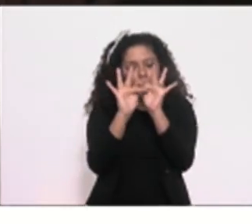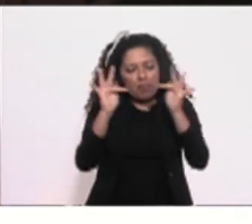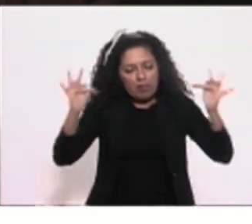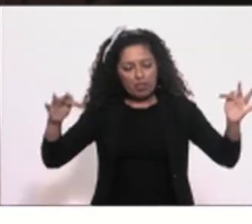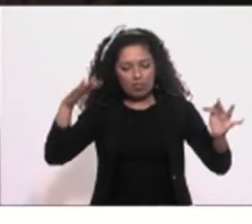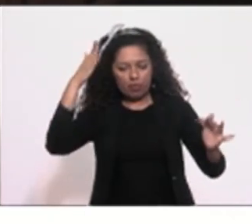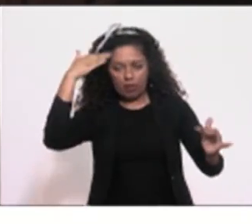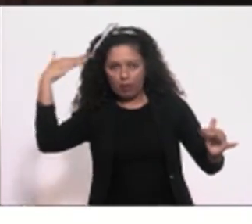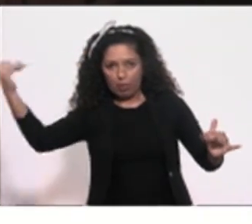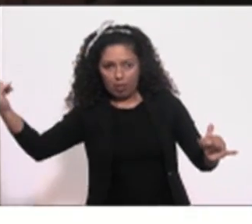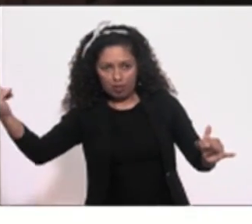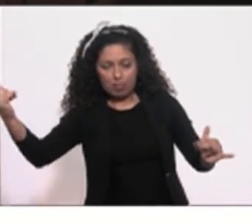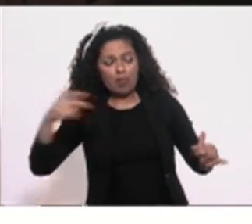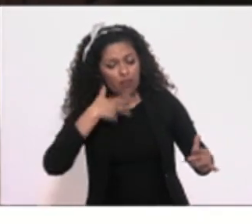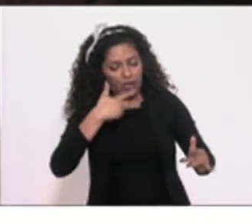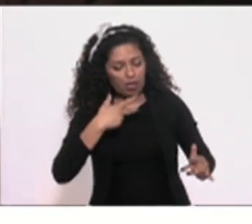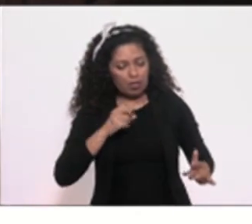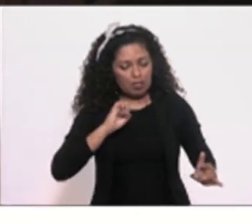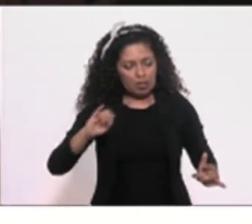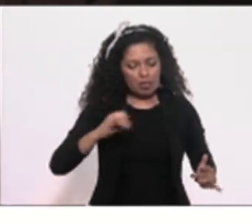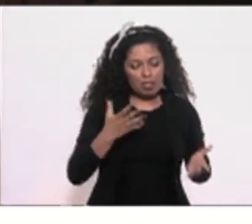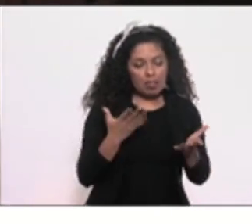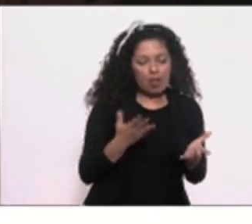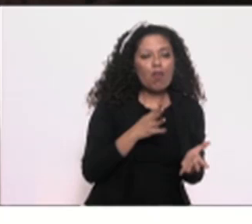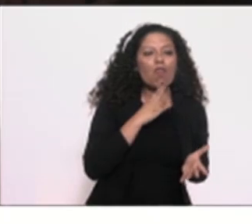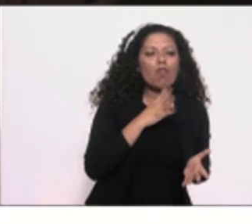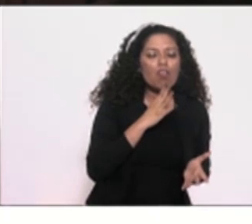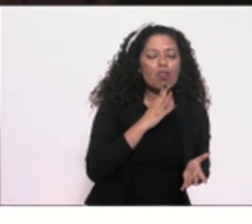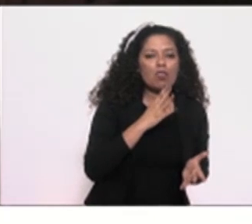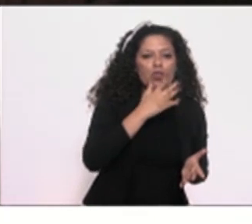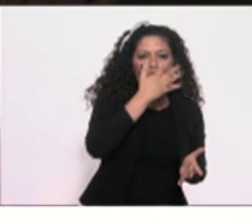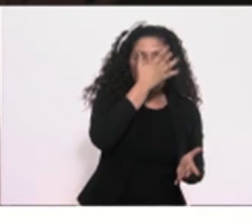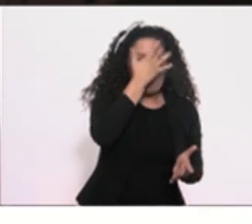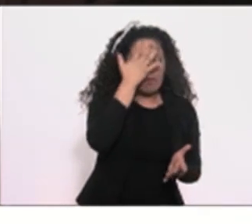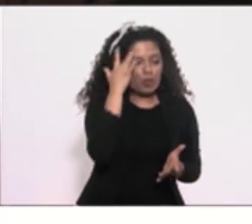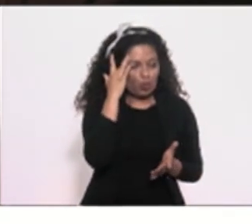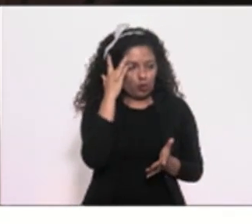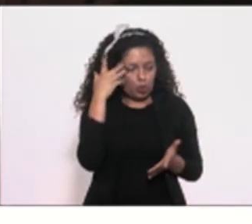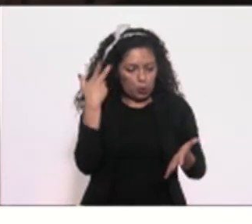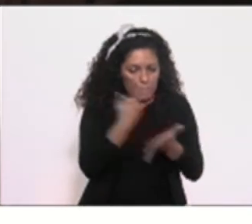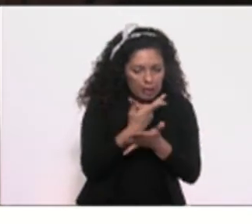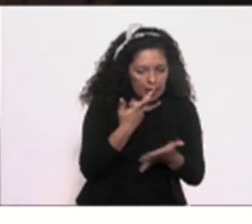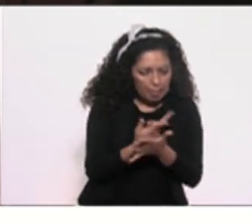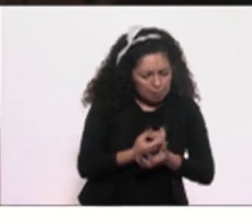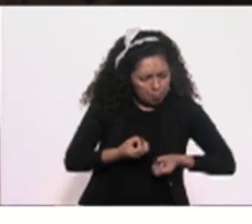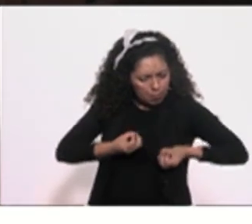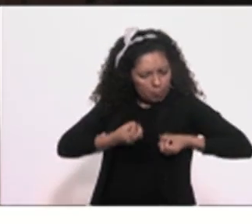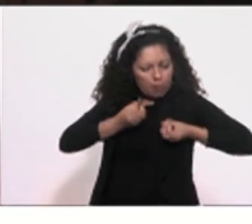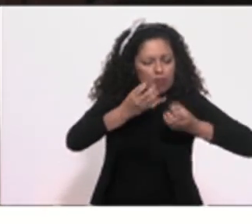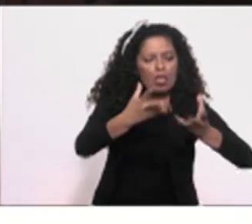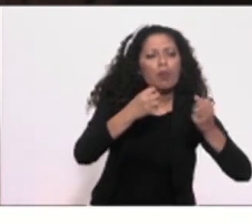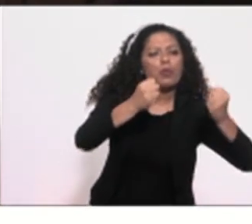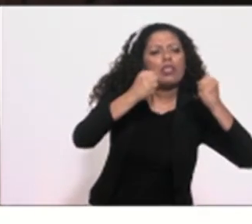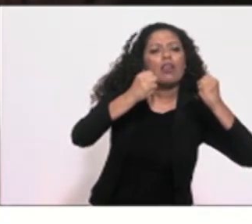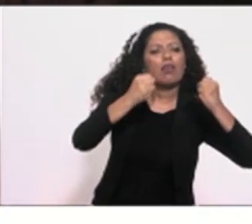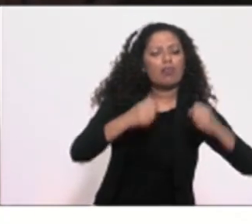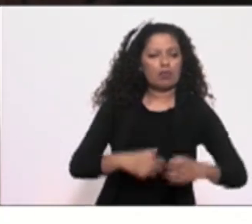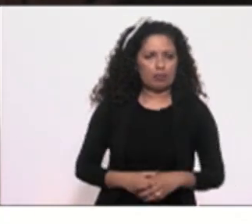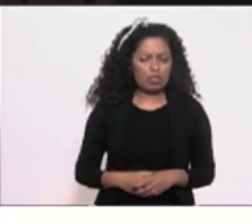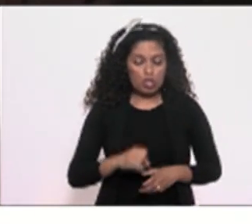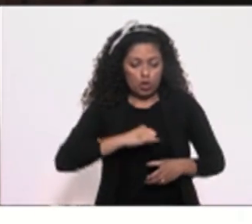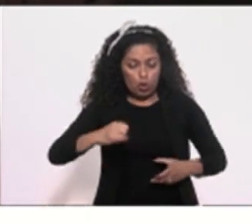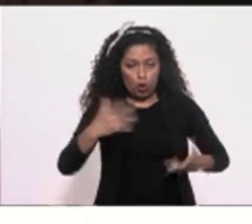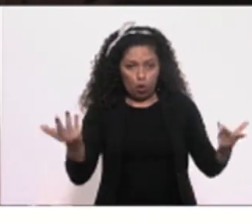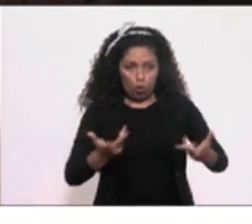conhecer o vilão, basta lhe dar o bastão. Se o regime democrático